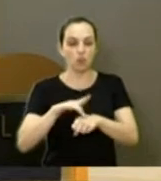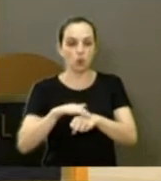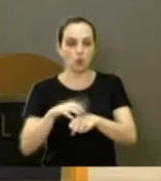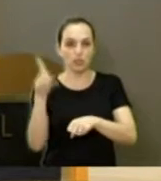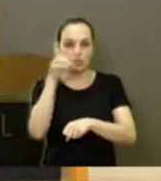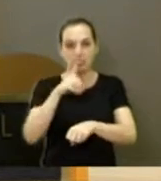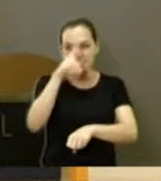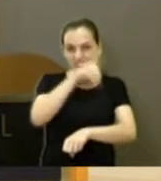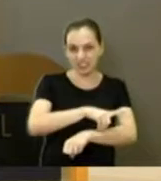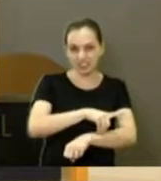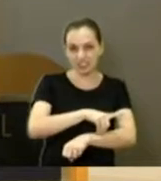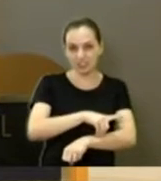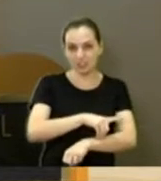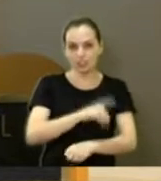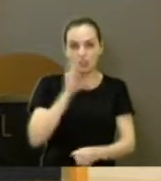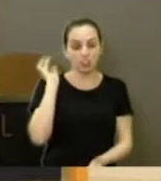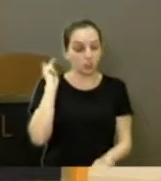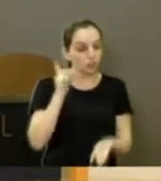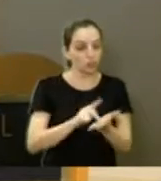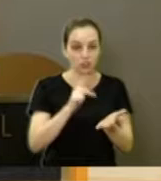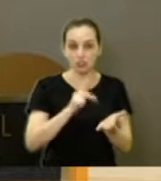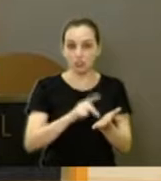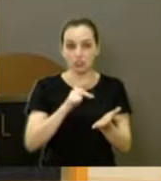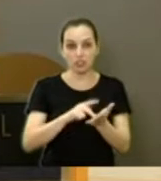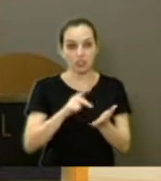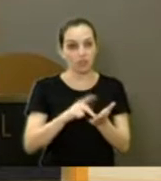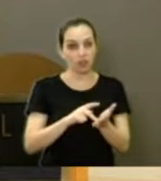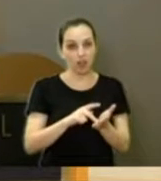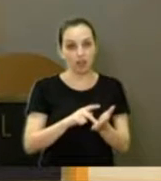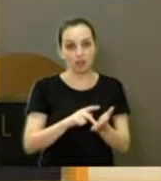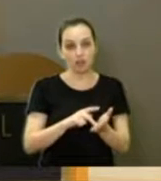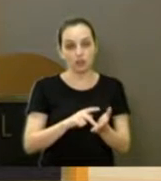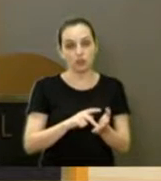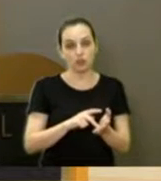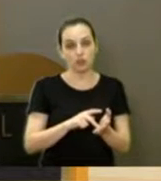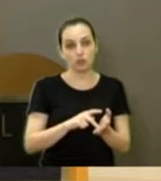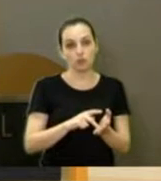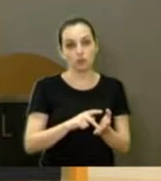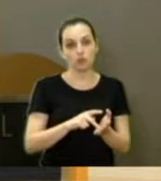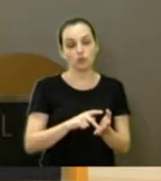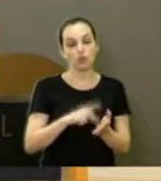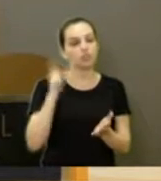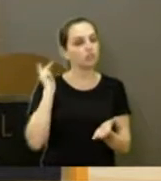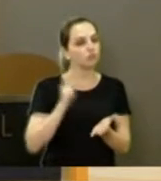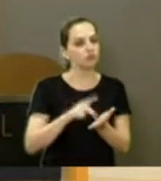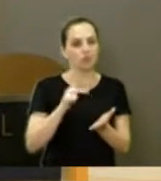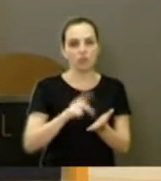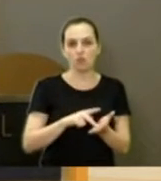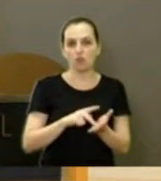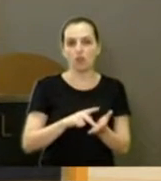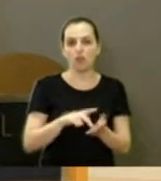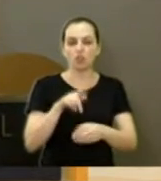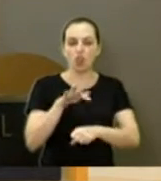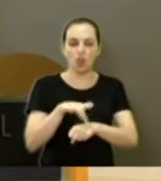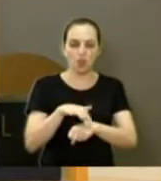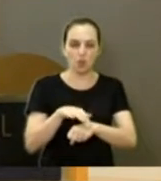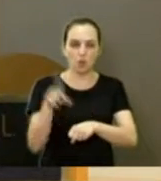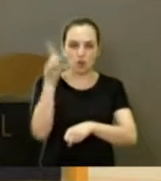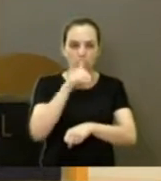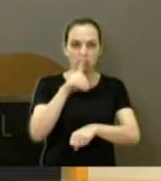Com certeza não, certeza absoluta, que nem o Paulo Landim. É, doentio,